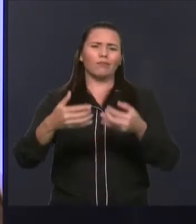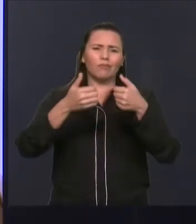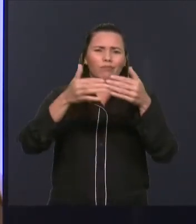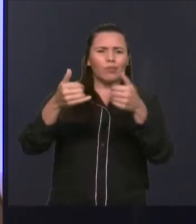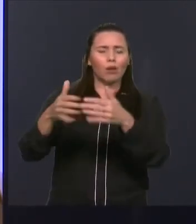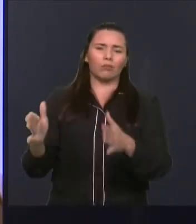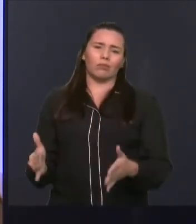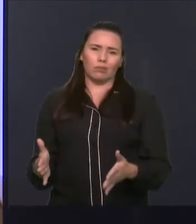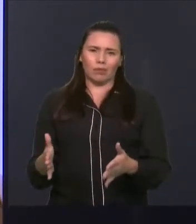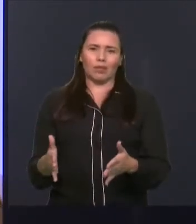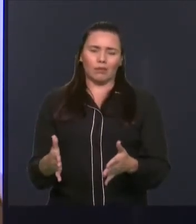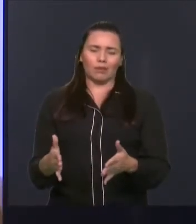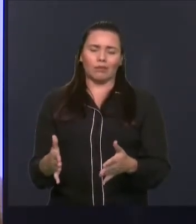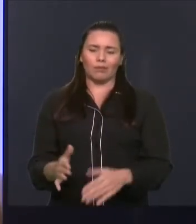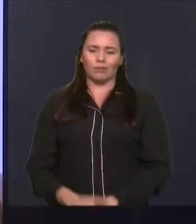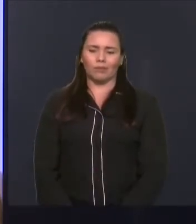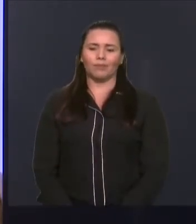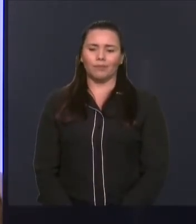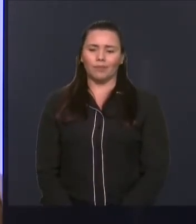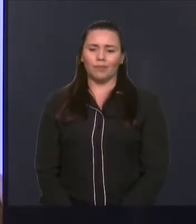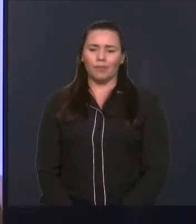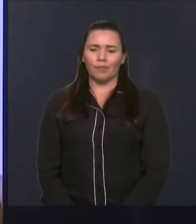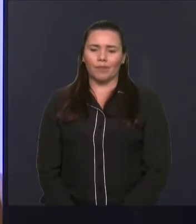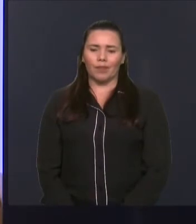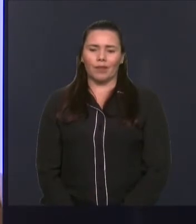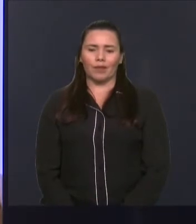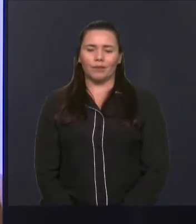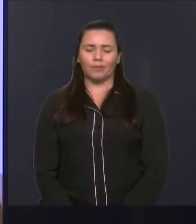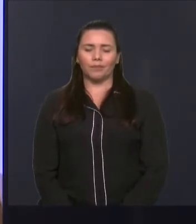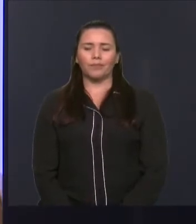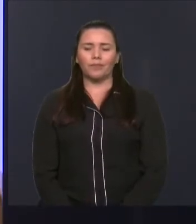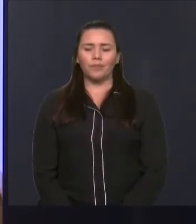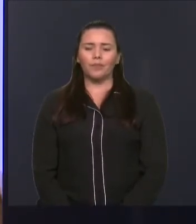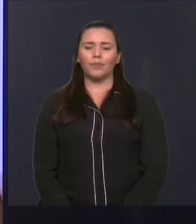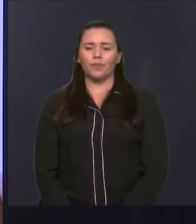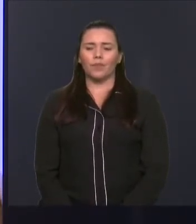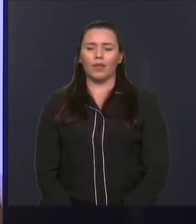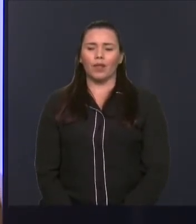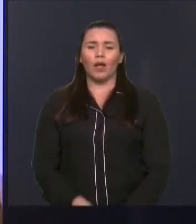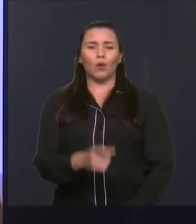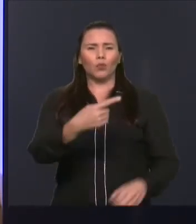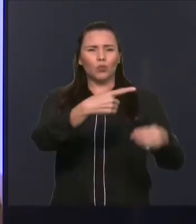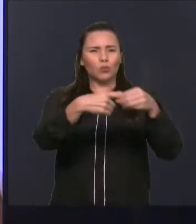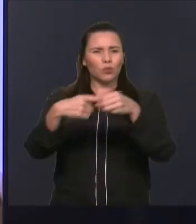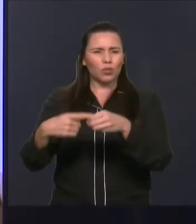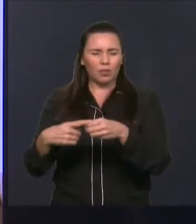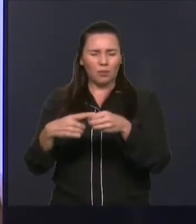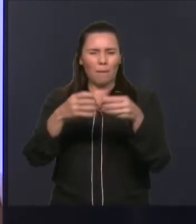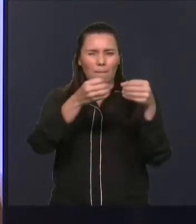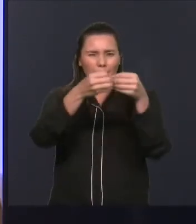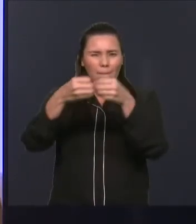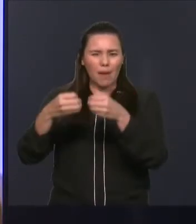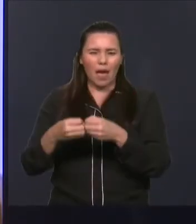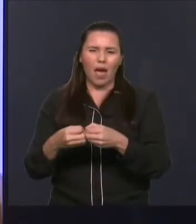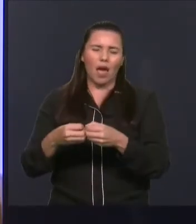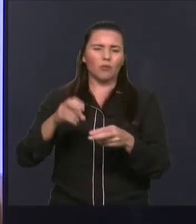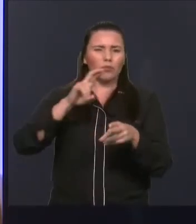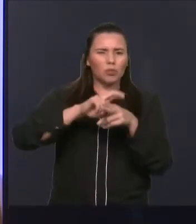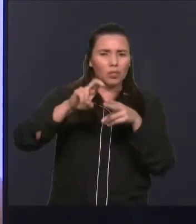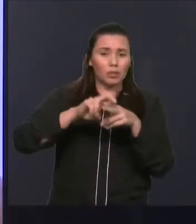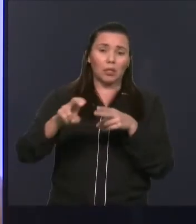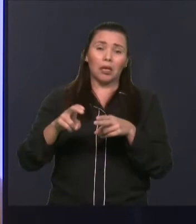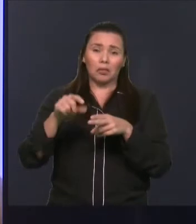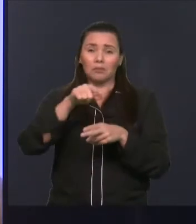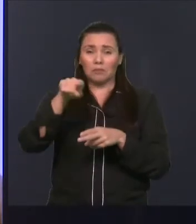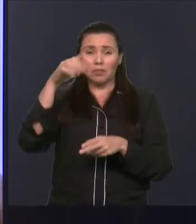contra o Covid. Então, nós vamos botar à disposição, inclusive, dos municípios de circunstânio vizinho, Santo Inês, que está crescendo